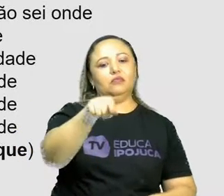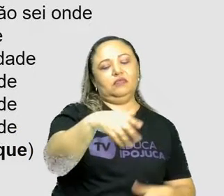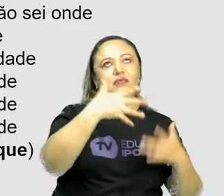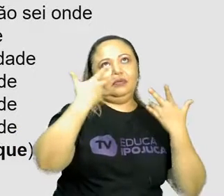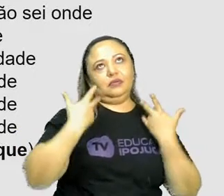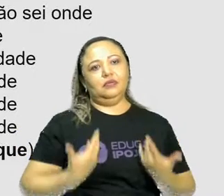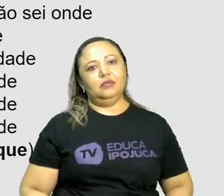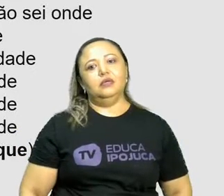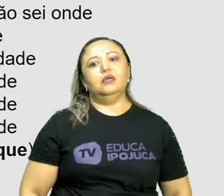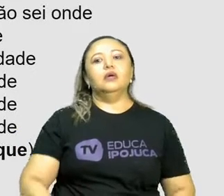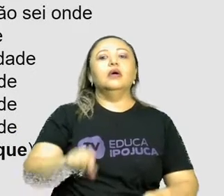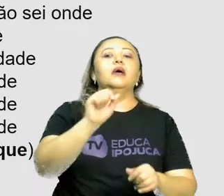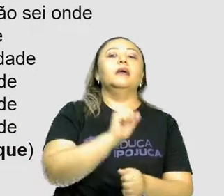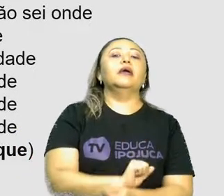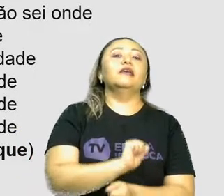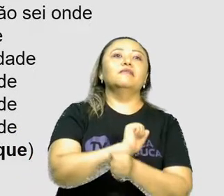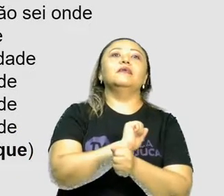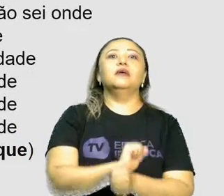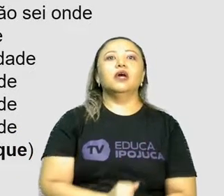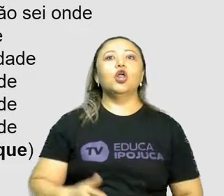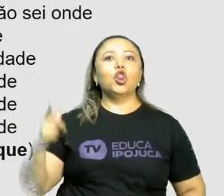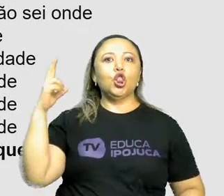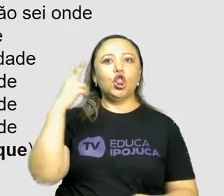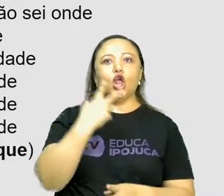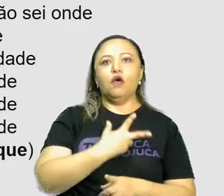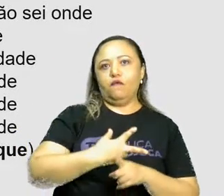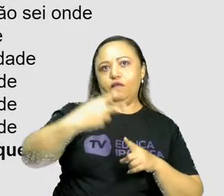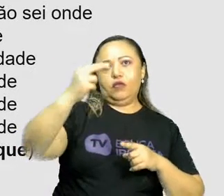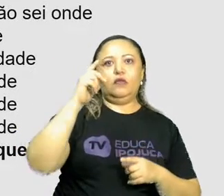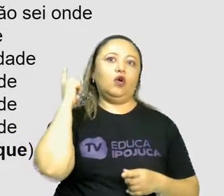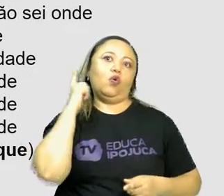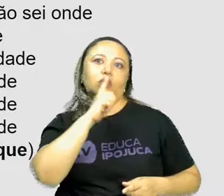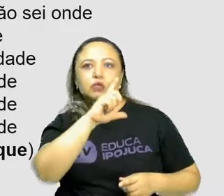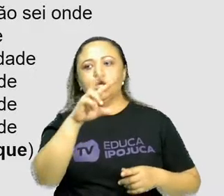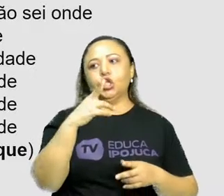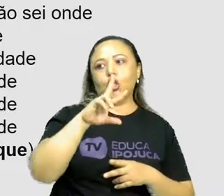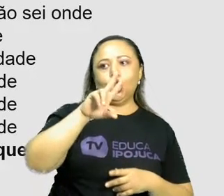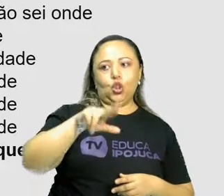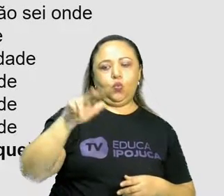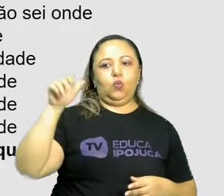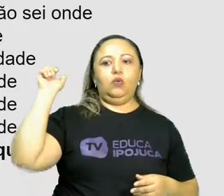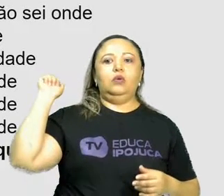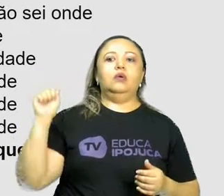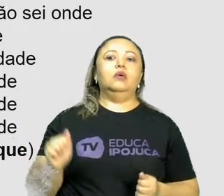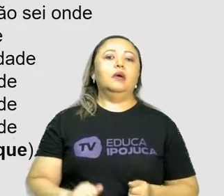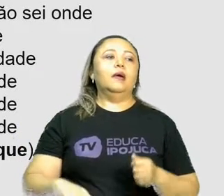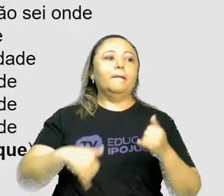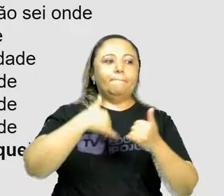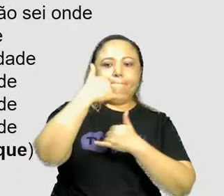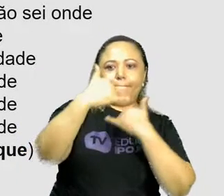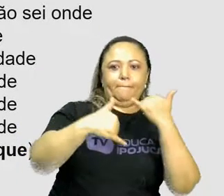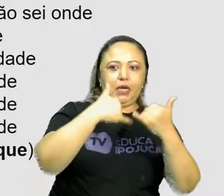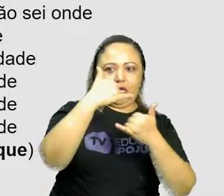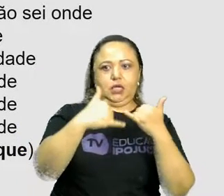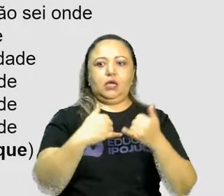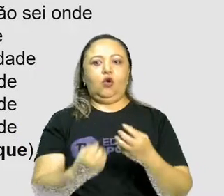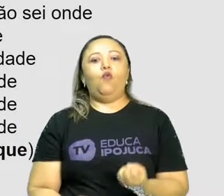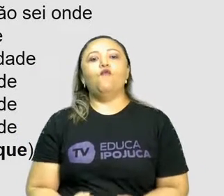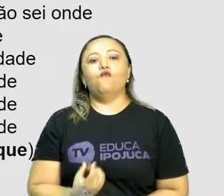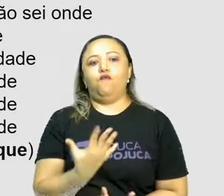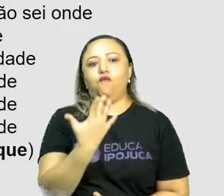espera nunca alcança. Venha, meu amigo, deixa esse regaço. Brinque com o meu fogo, venha se queimar.